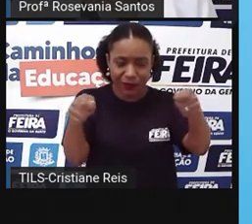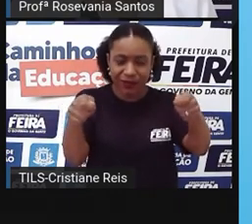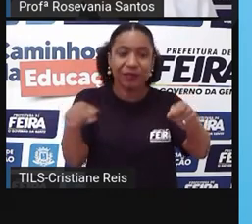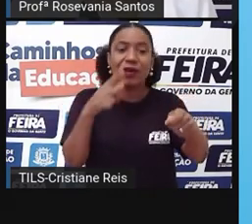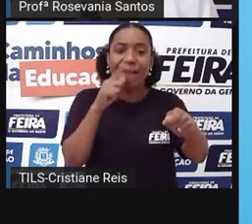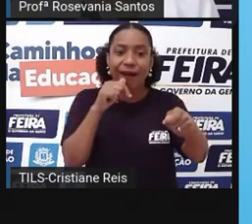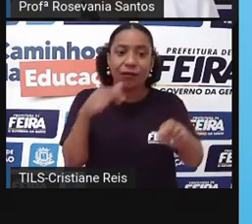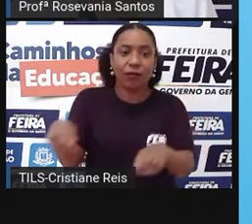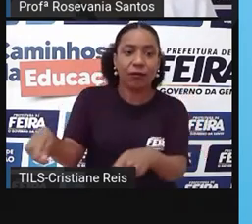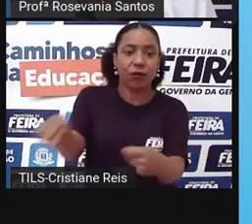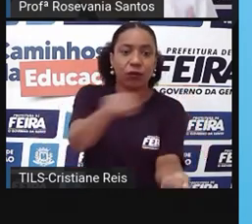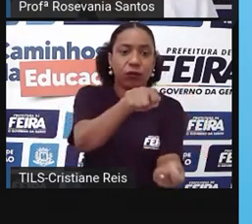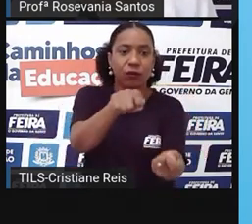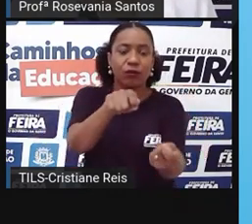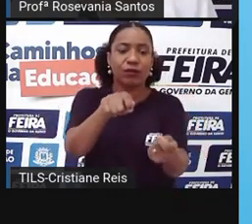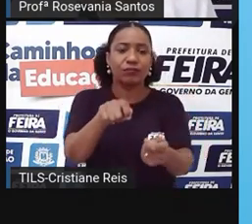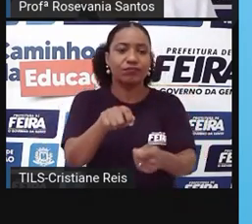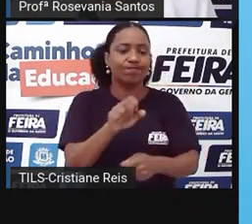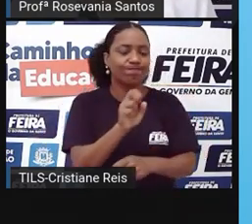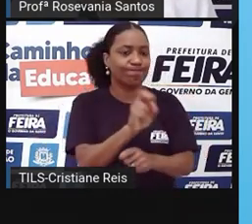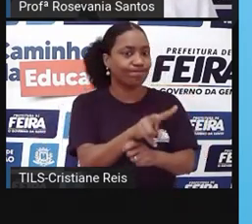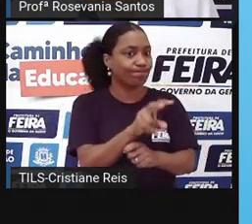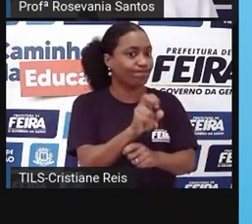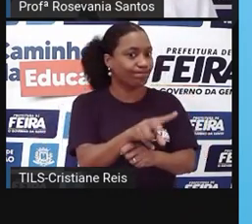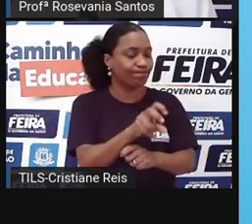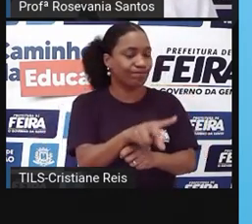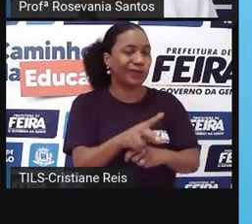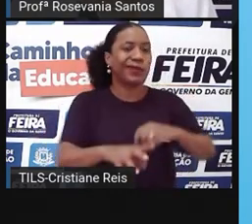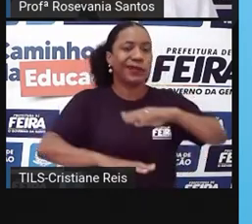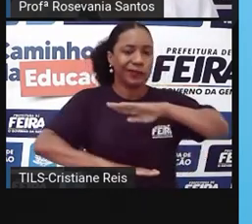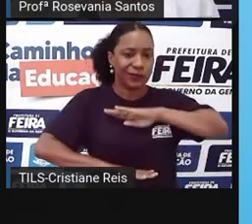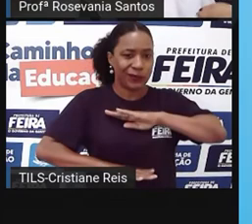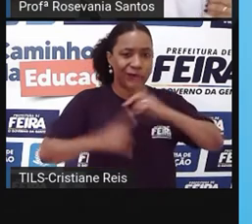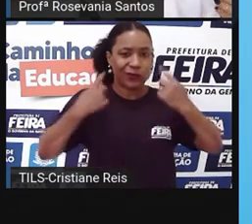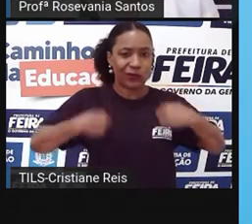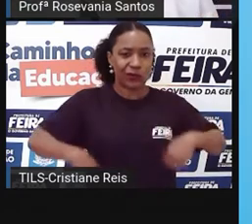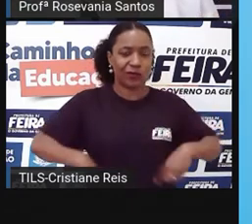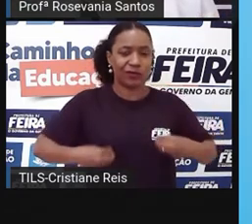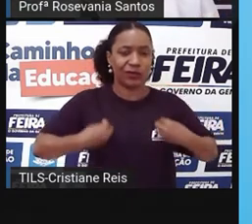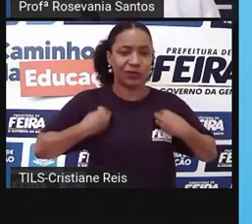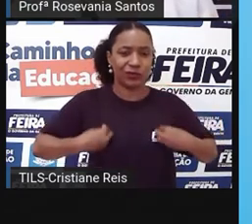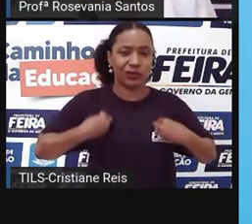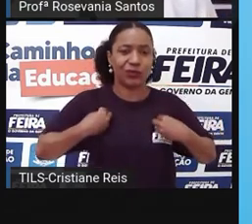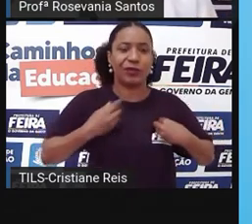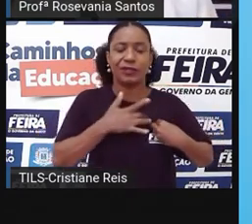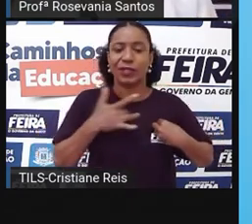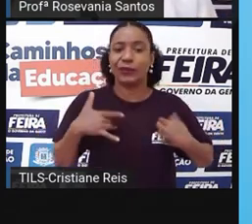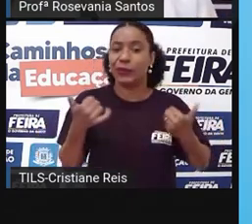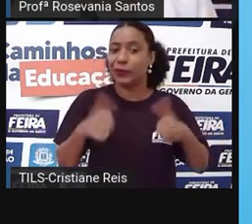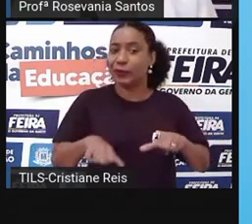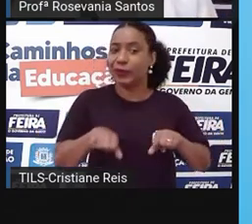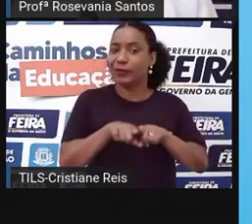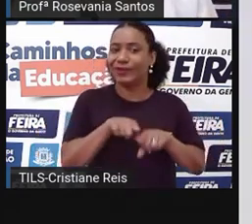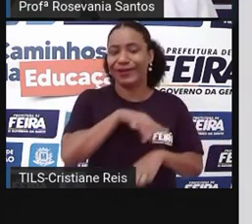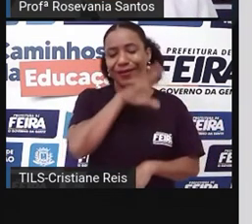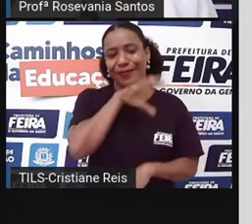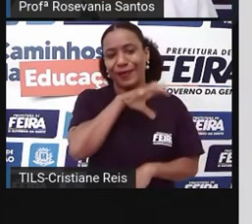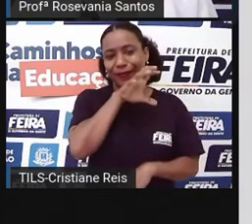assim, agressiva para um espaço natural, que precisa tanto, né, ser preservado.